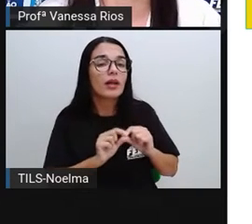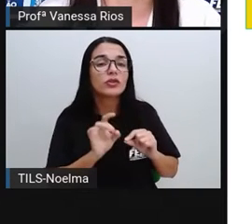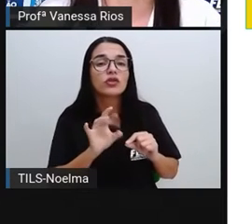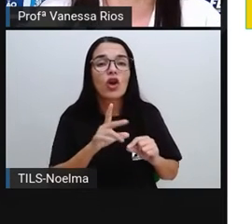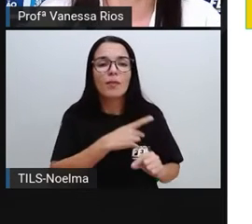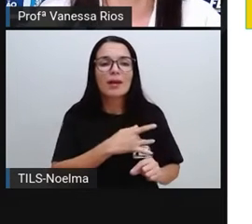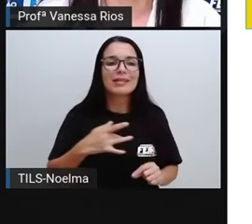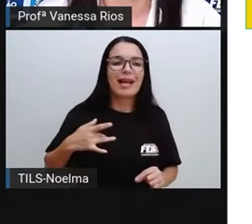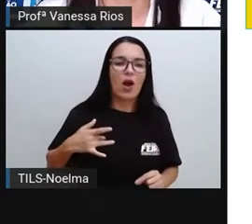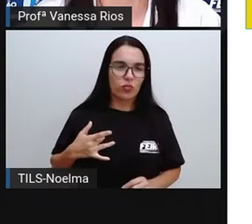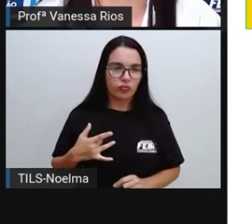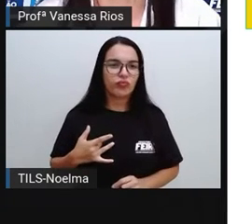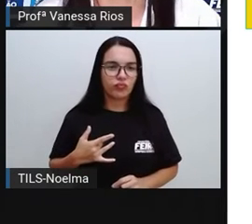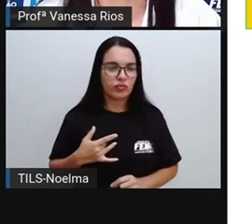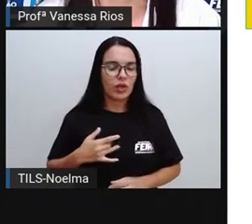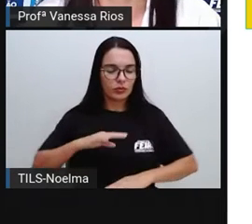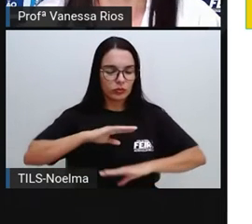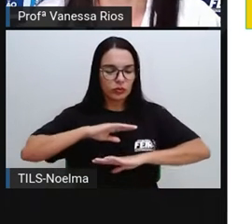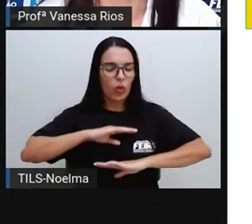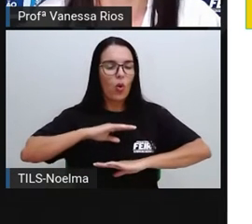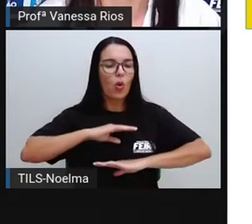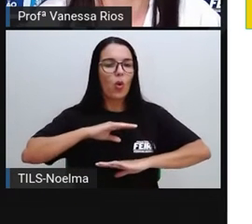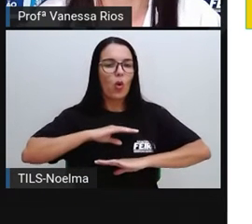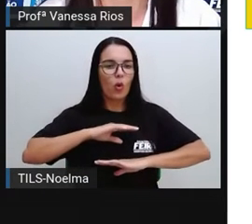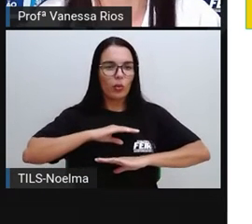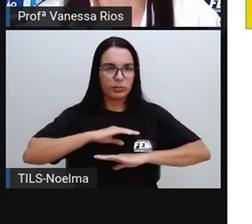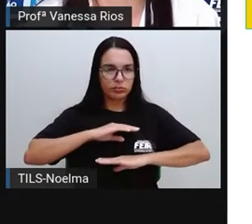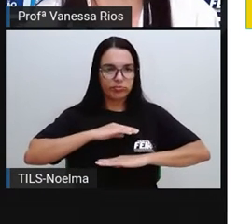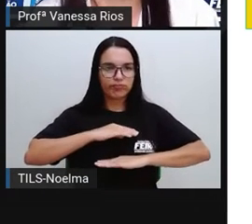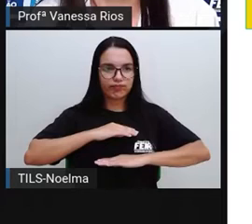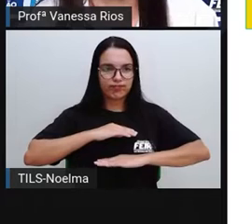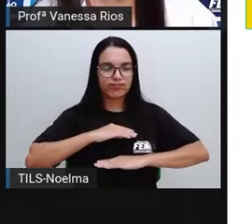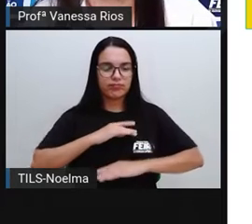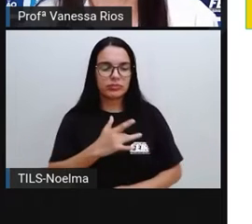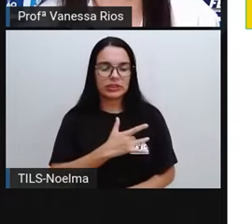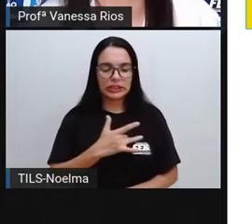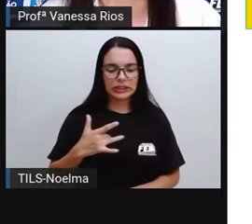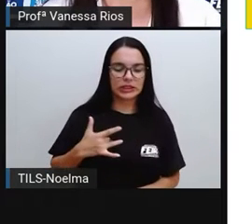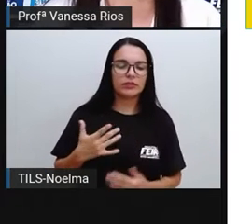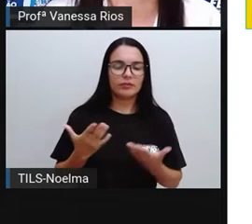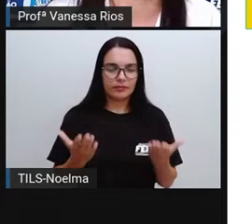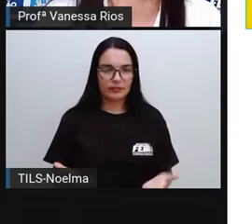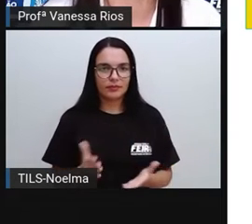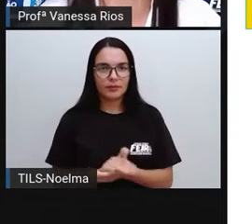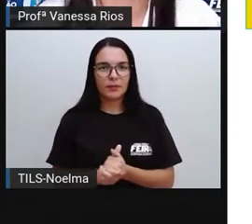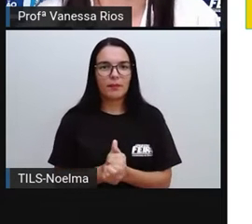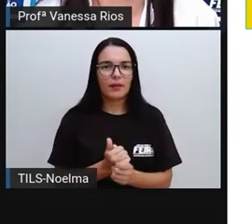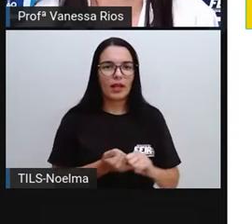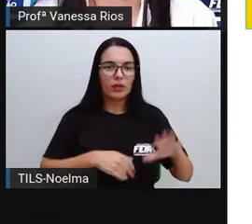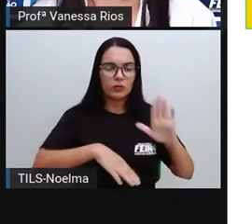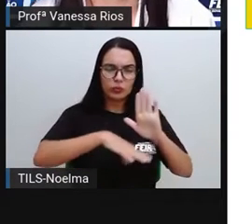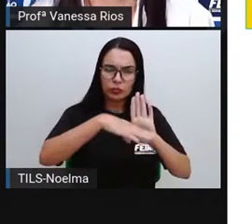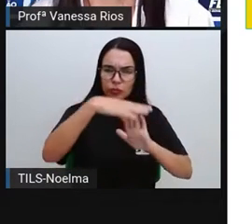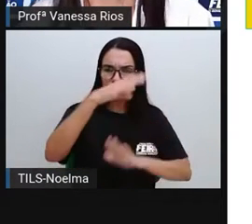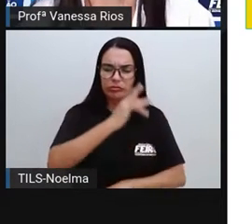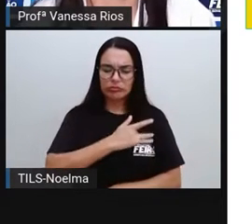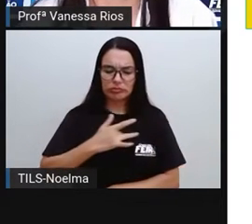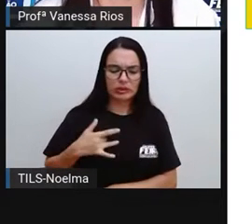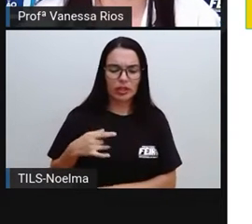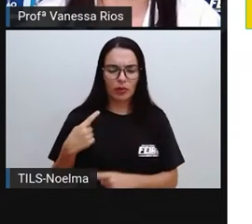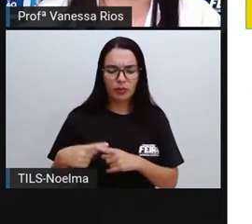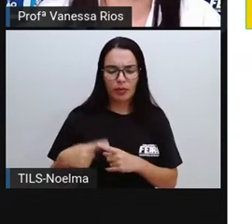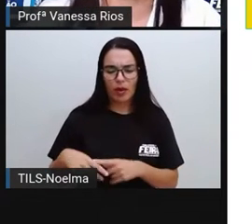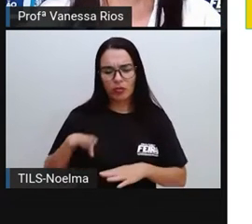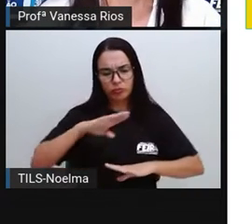sedentarismo, que nós observamos na área da saúde, né? Ligado aos processos de saúde, de